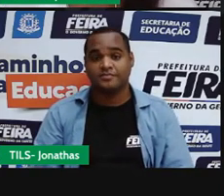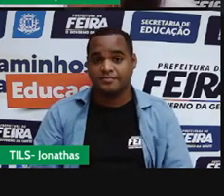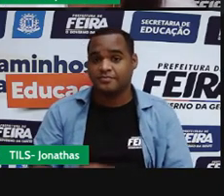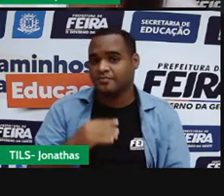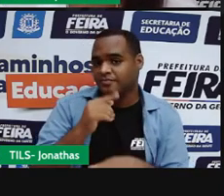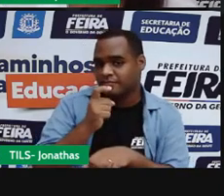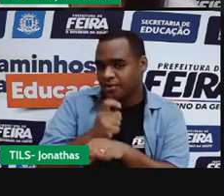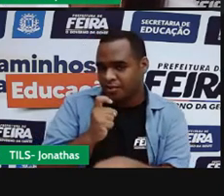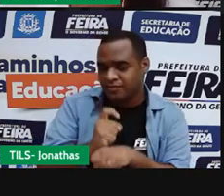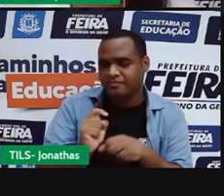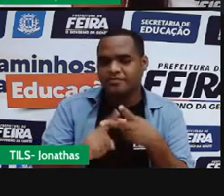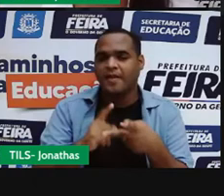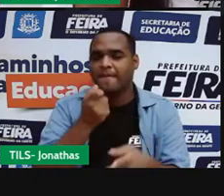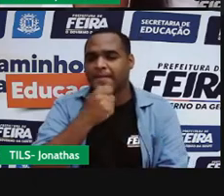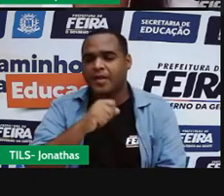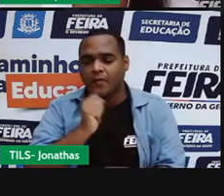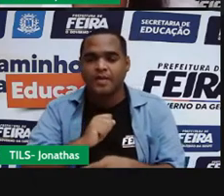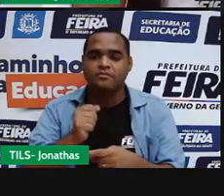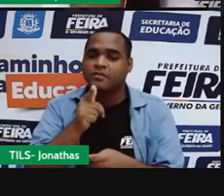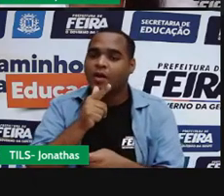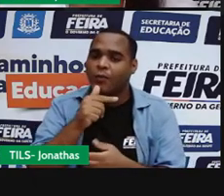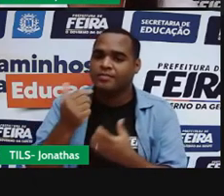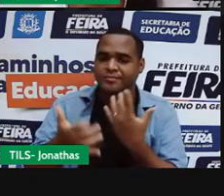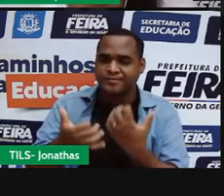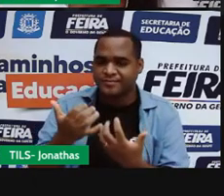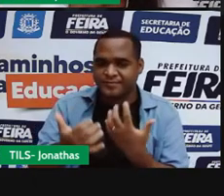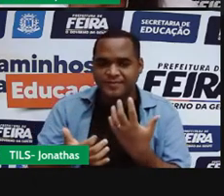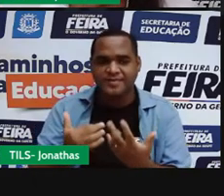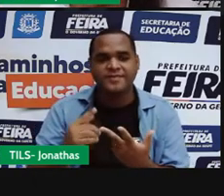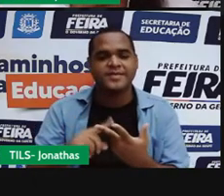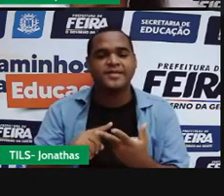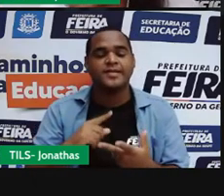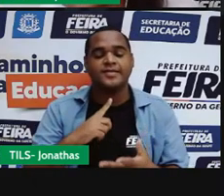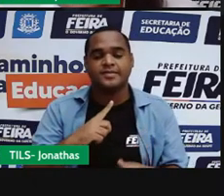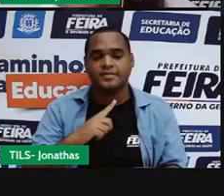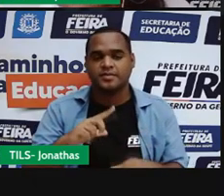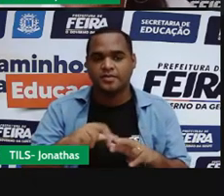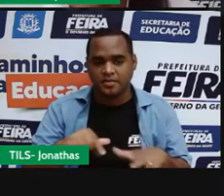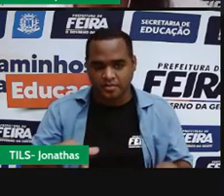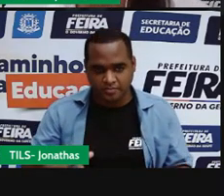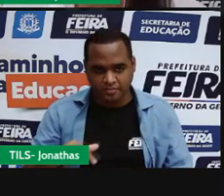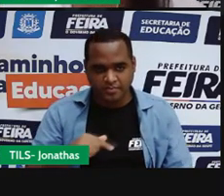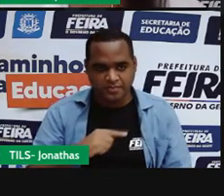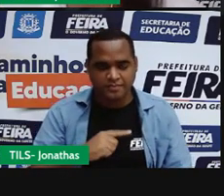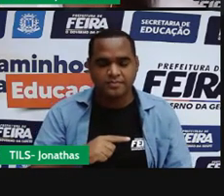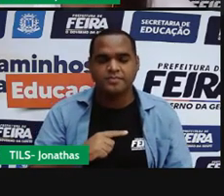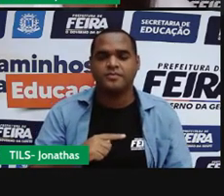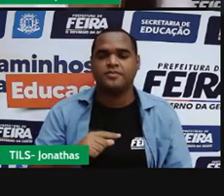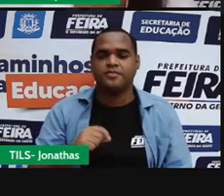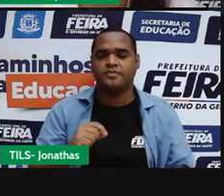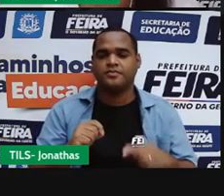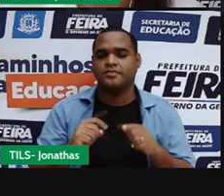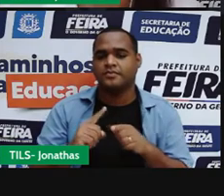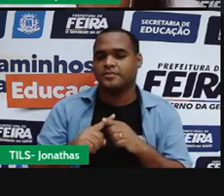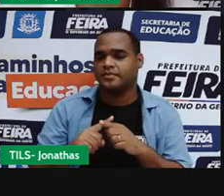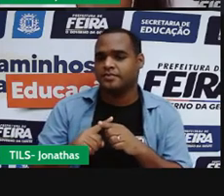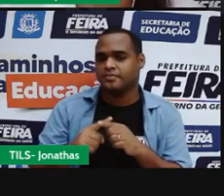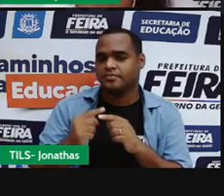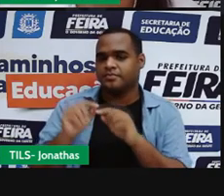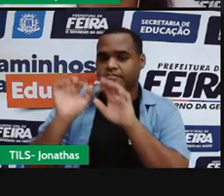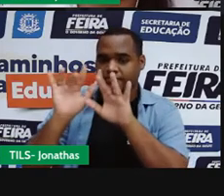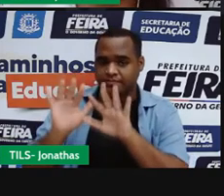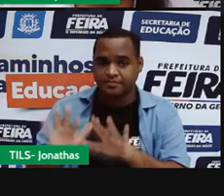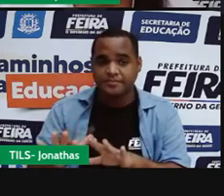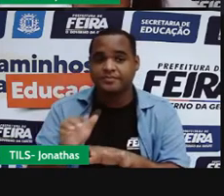derretendo, uma panela com água fervendo, a naftalina, e aqui é um vidro, pode ser um box de um banheiro